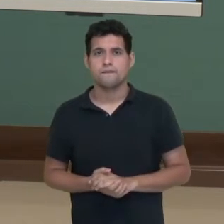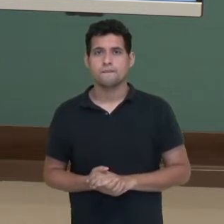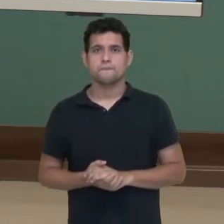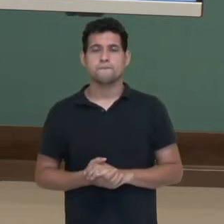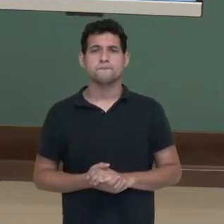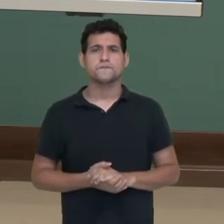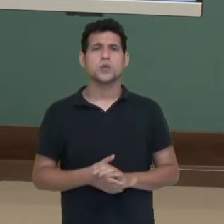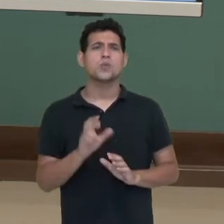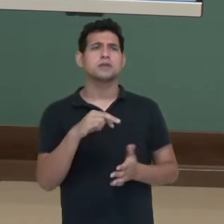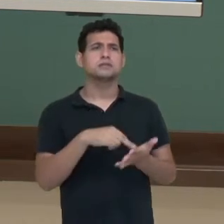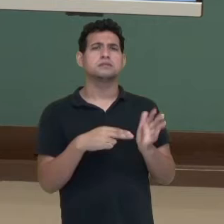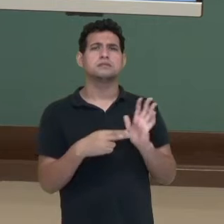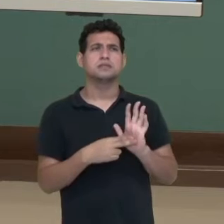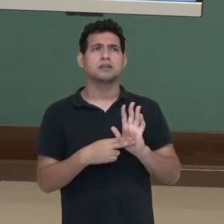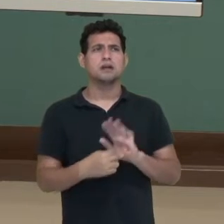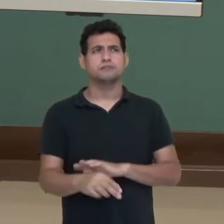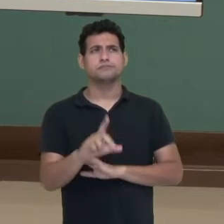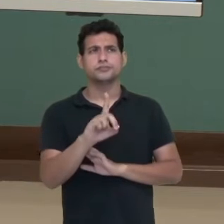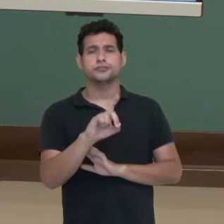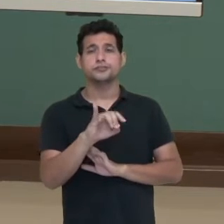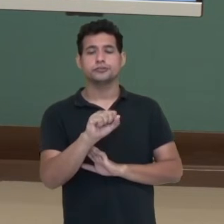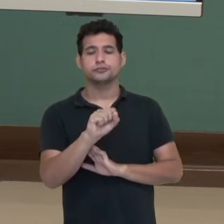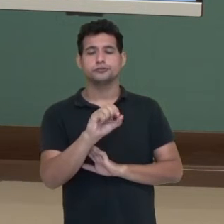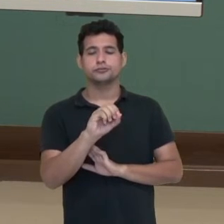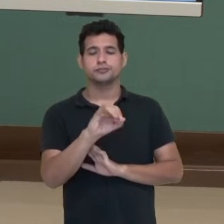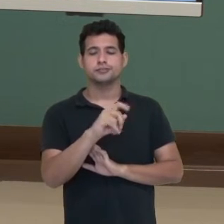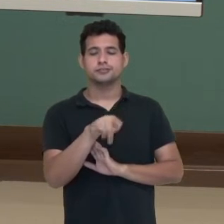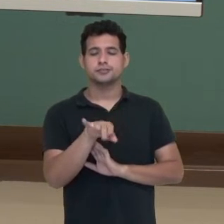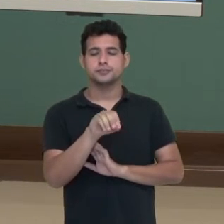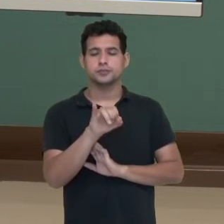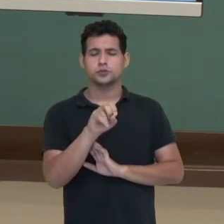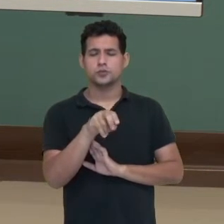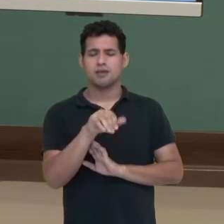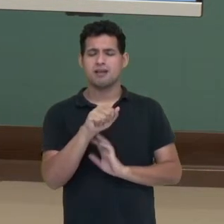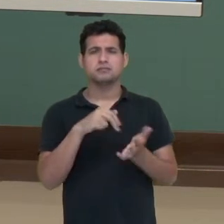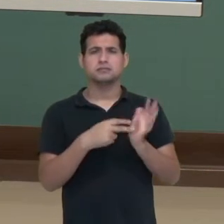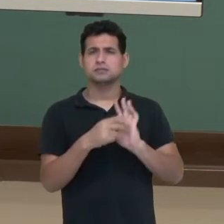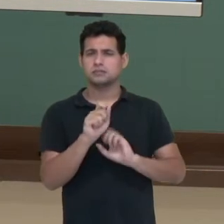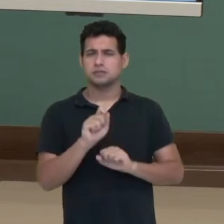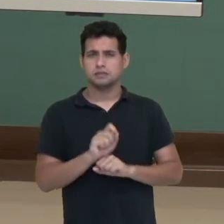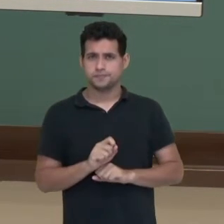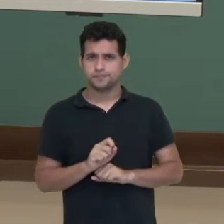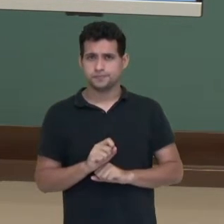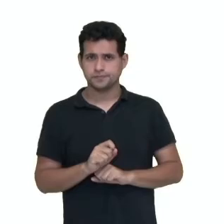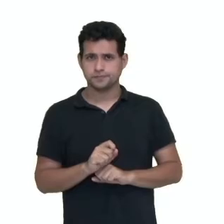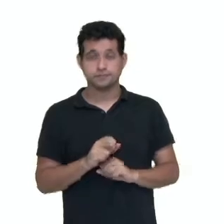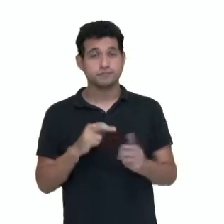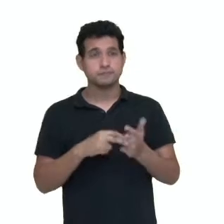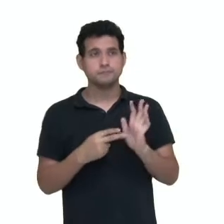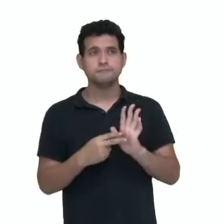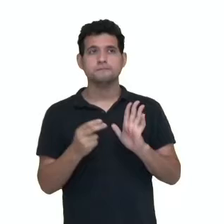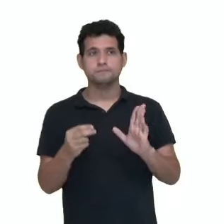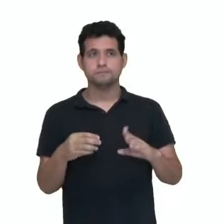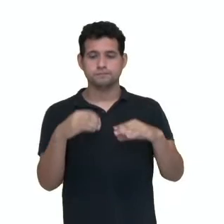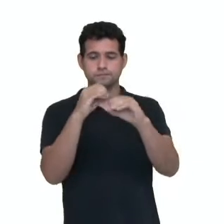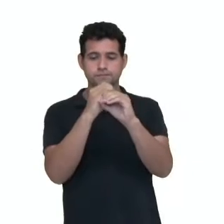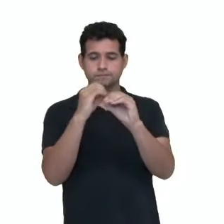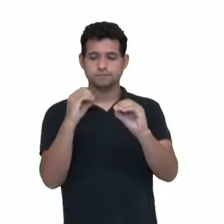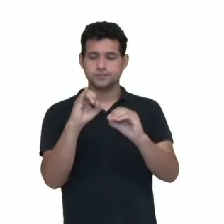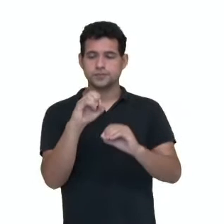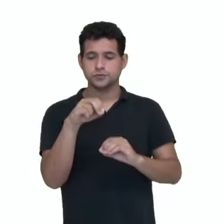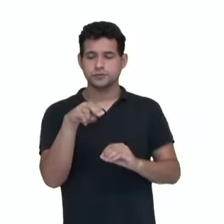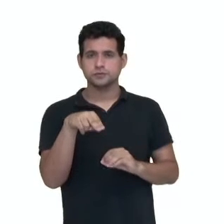O que é dissociação iônica? É um conceito importante para a eletrólise aquosa. Trata-se da separação de íons